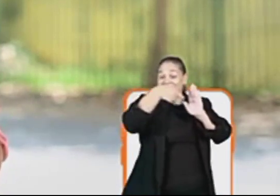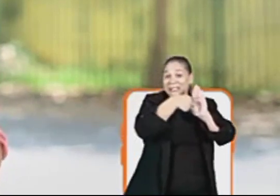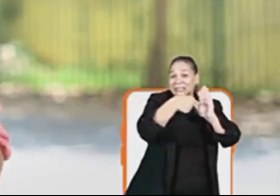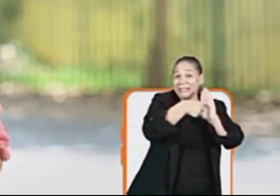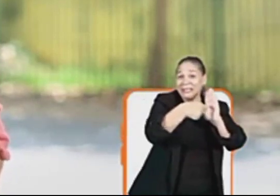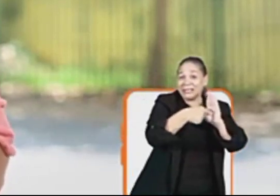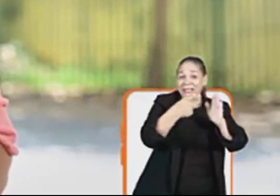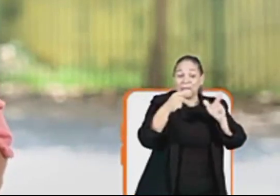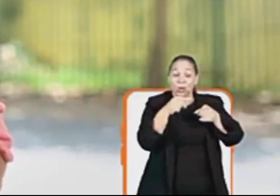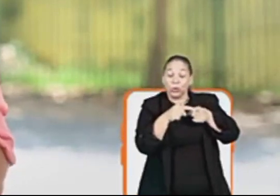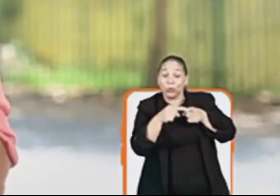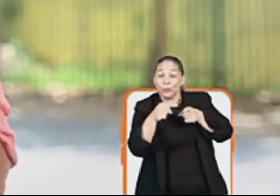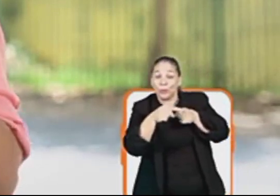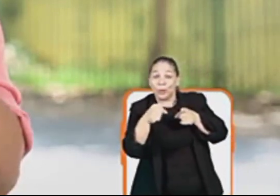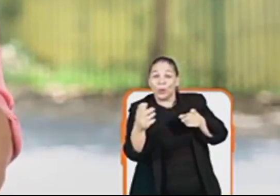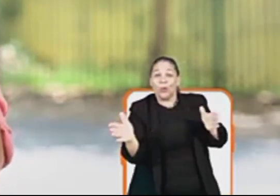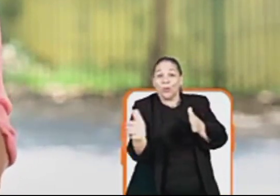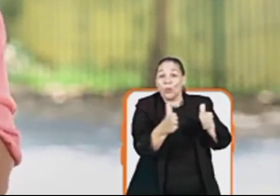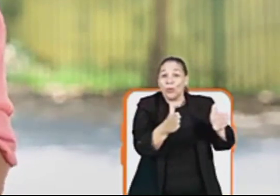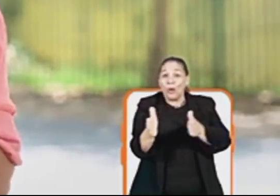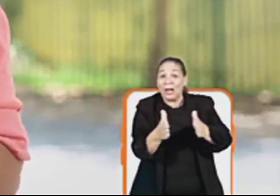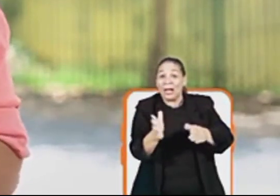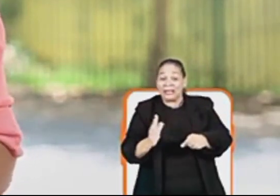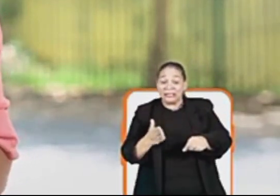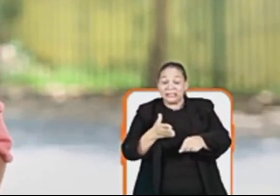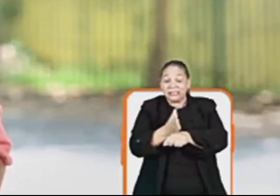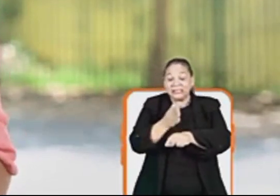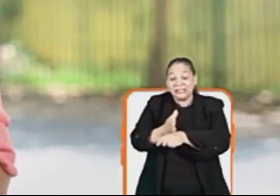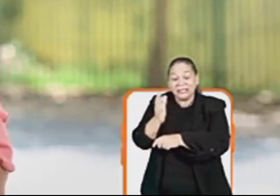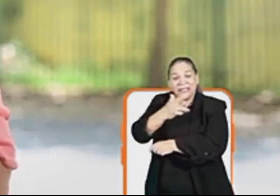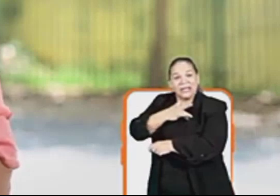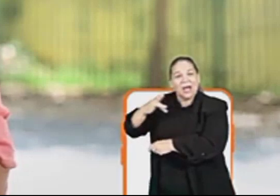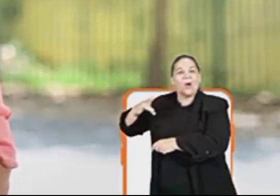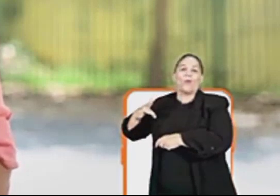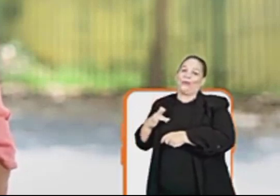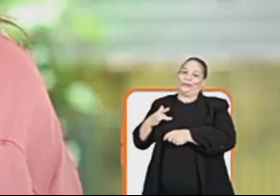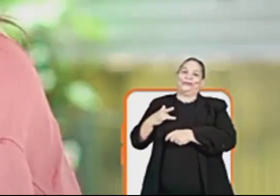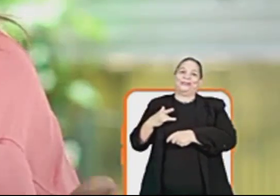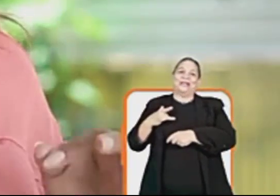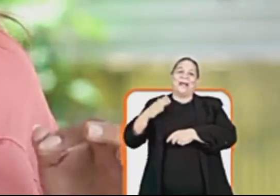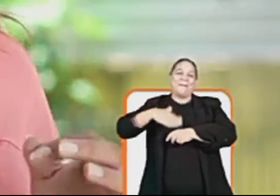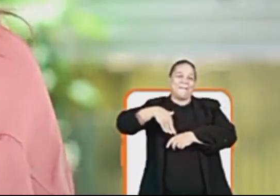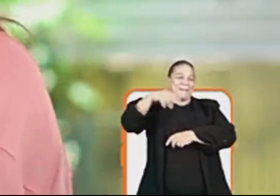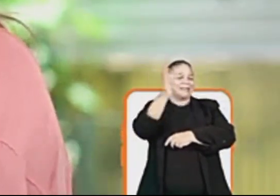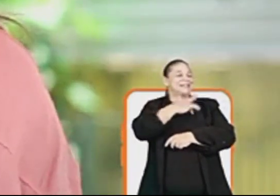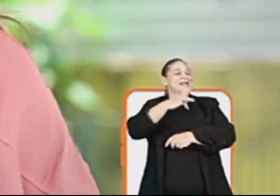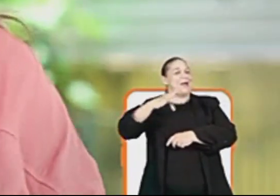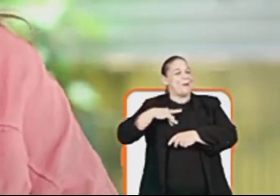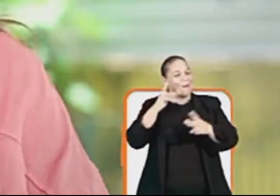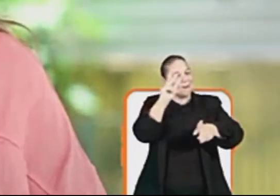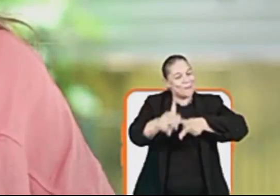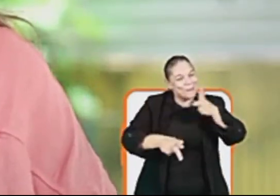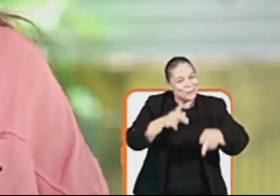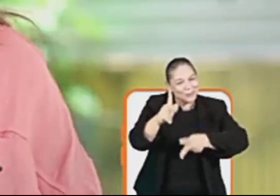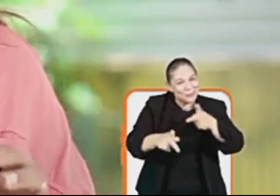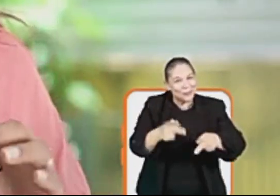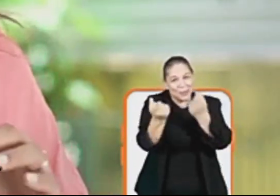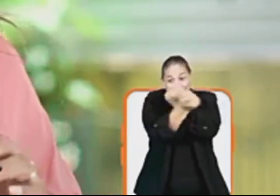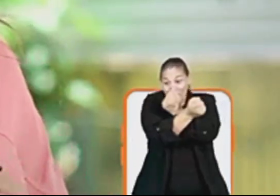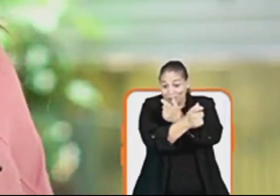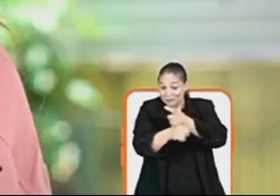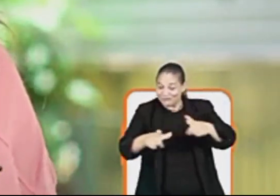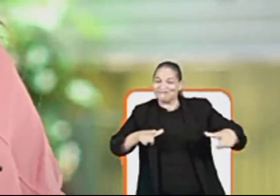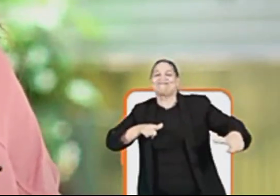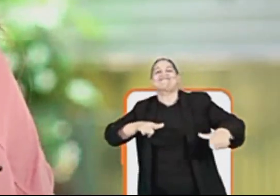atendimentos e facilitar o acesso à saúde pública sem grandes deslocamentos É mais saúde para a nossa gente E vamos